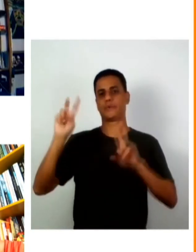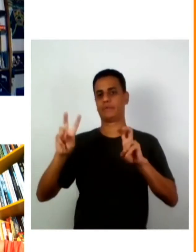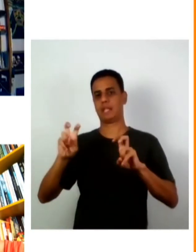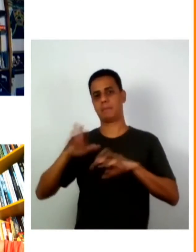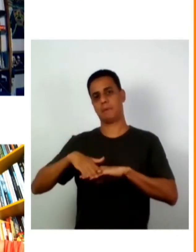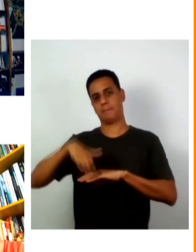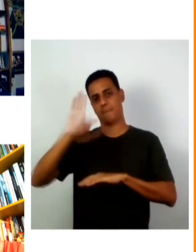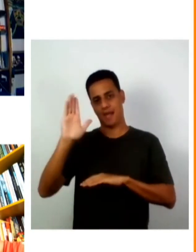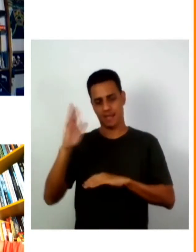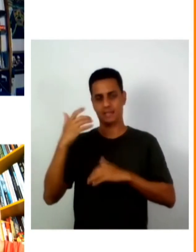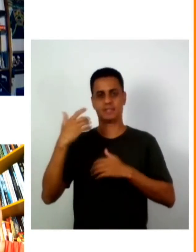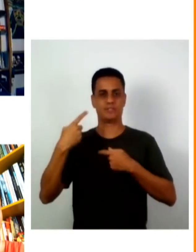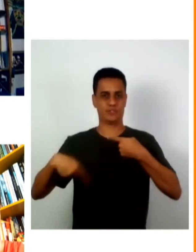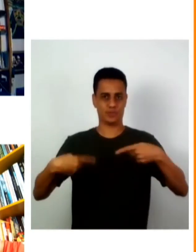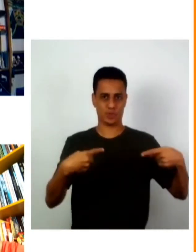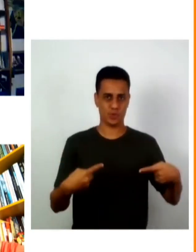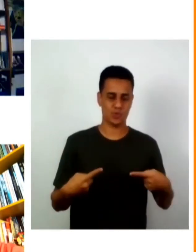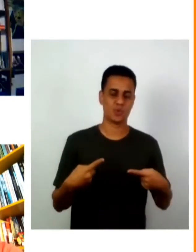ter